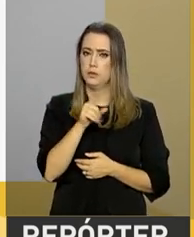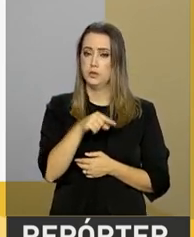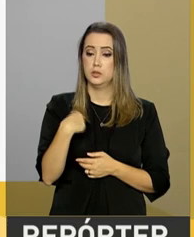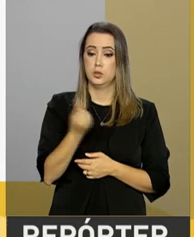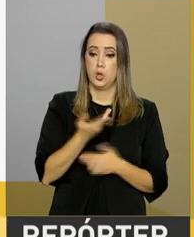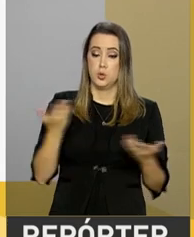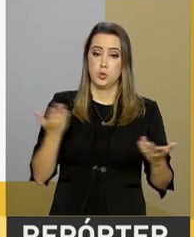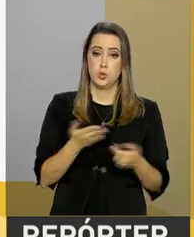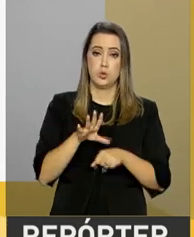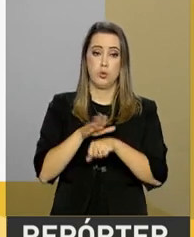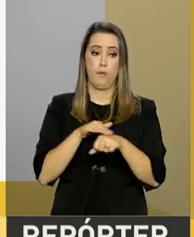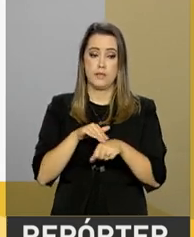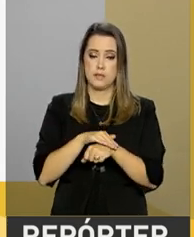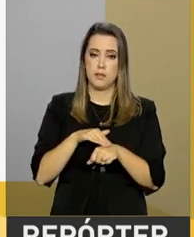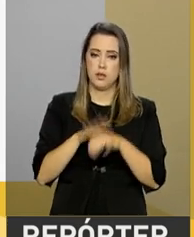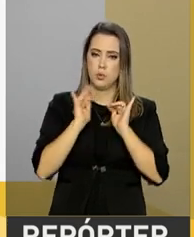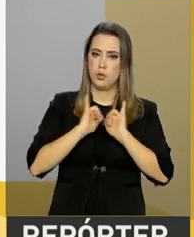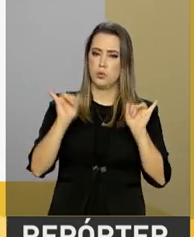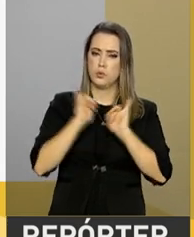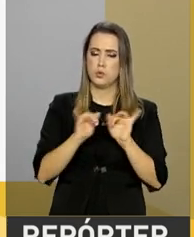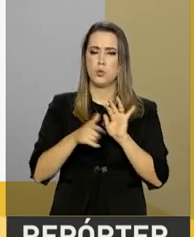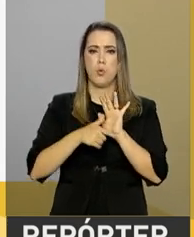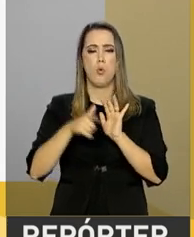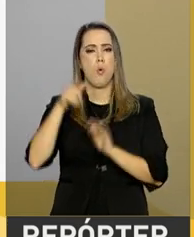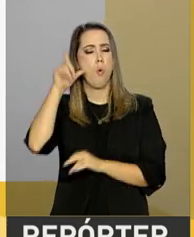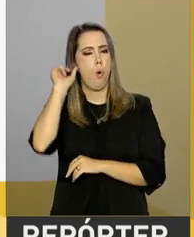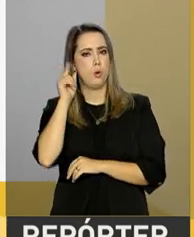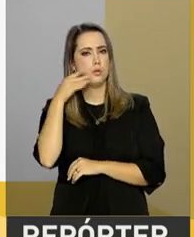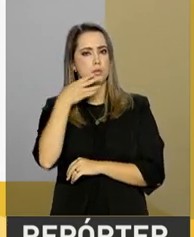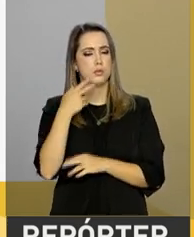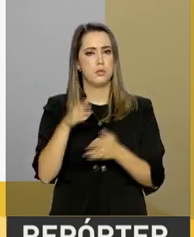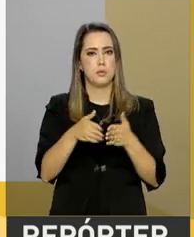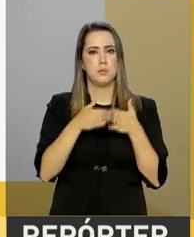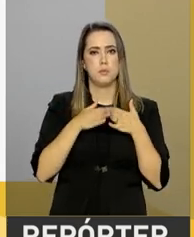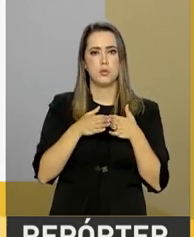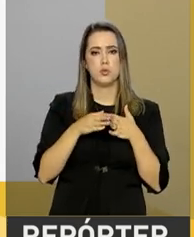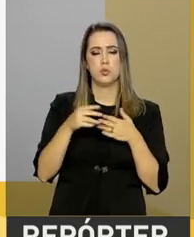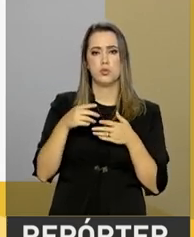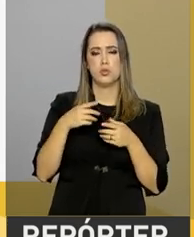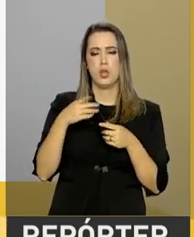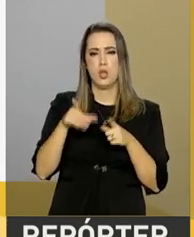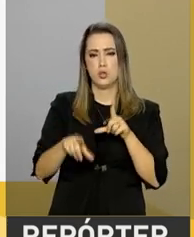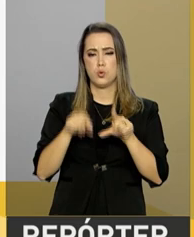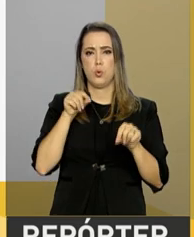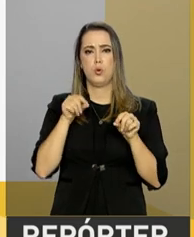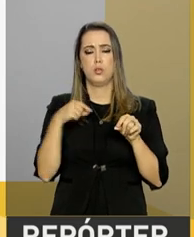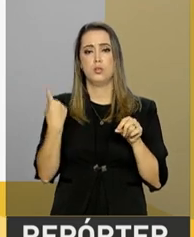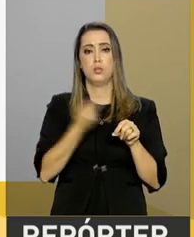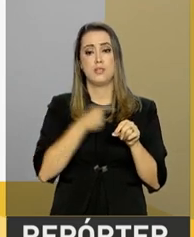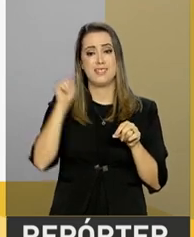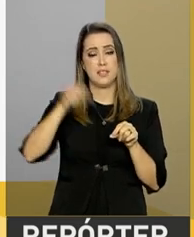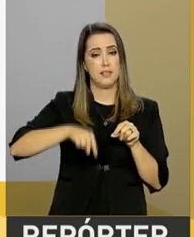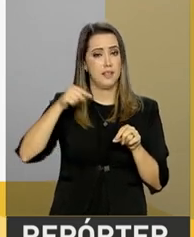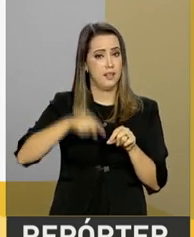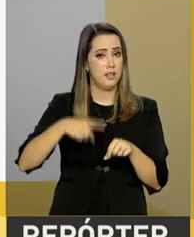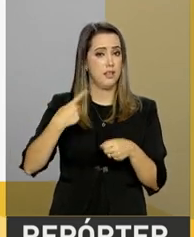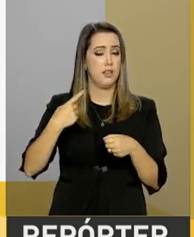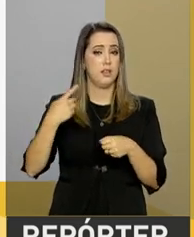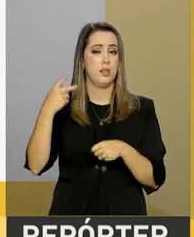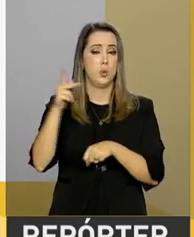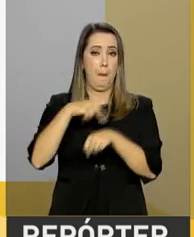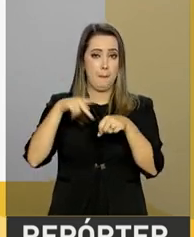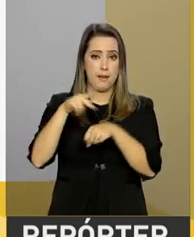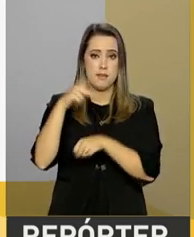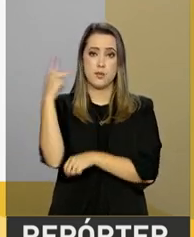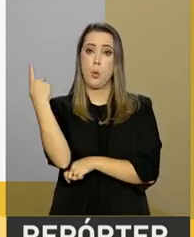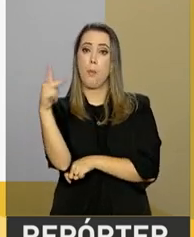mobilizando a partir do anúncio de ontem para recorrer desta decisão, estamos aqui no Paraguai lançando o início